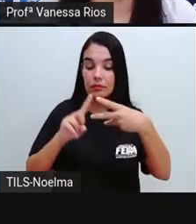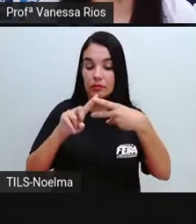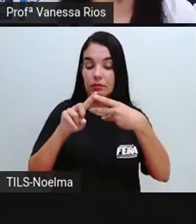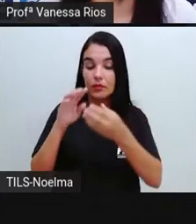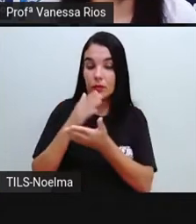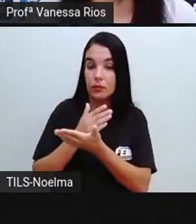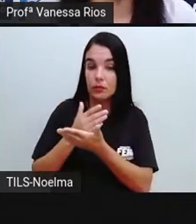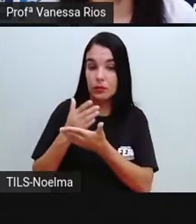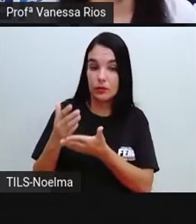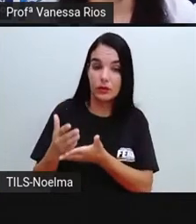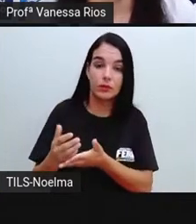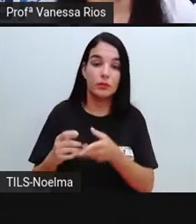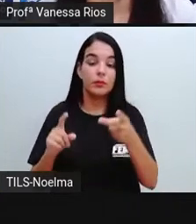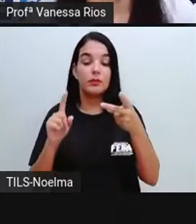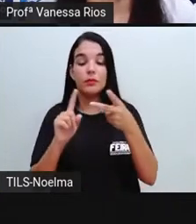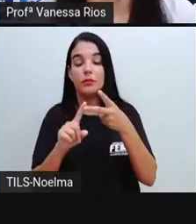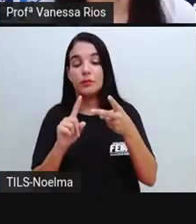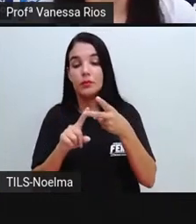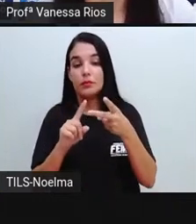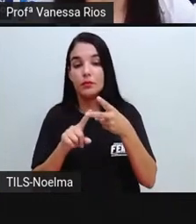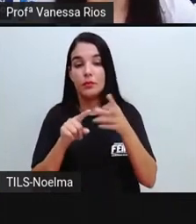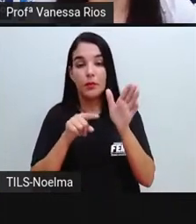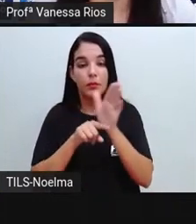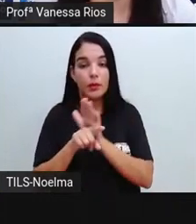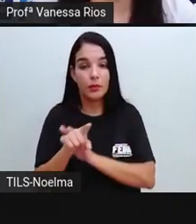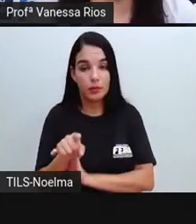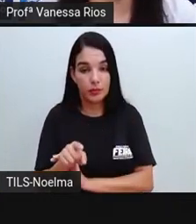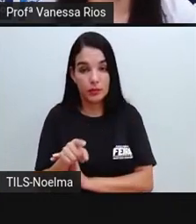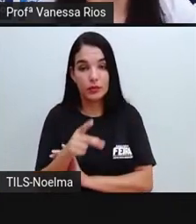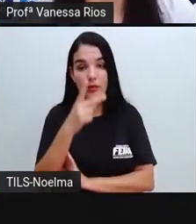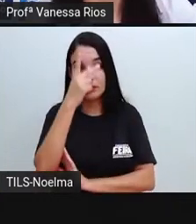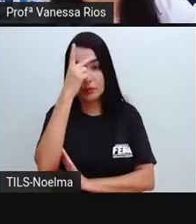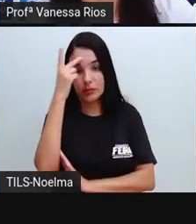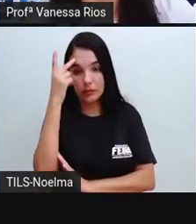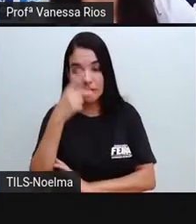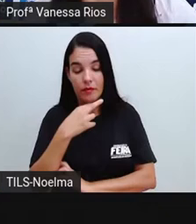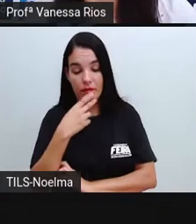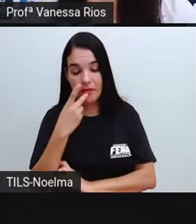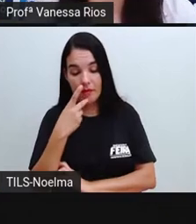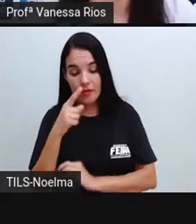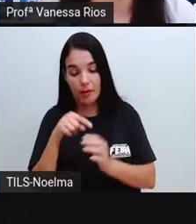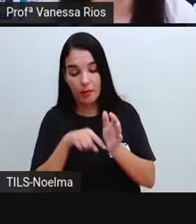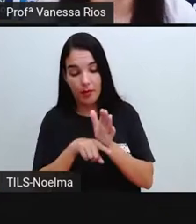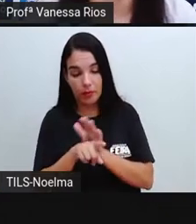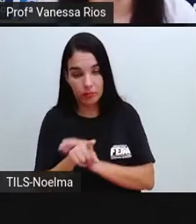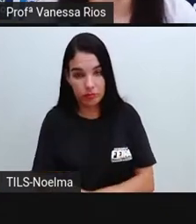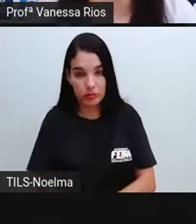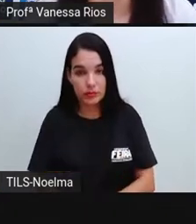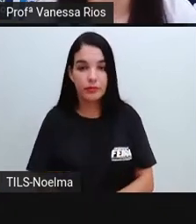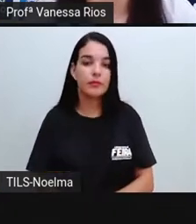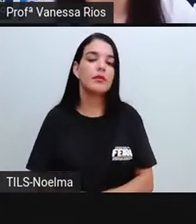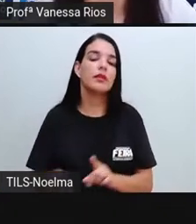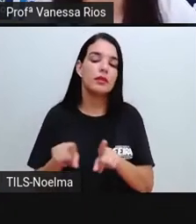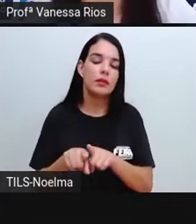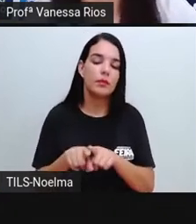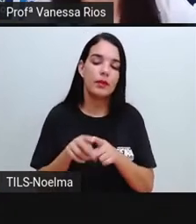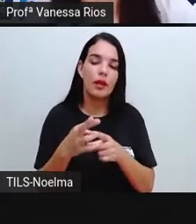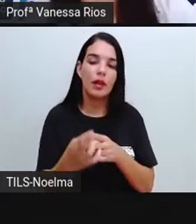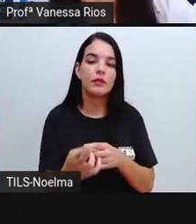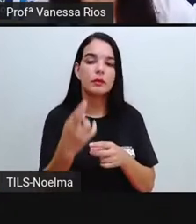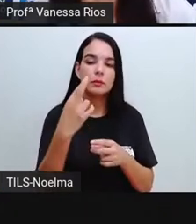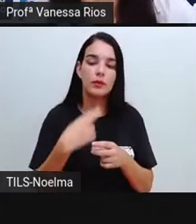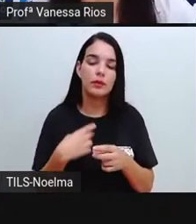introdução, aí vai ter as perguntas do entrevistador, dos entrevistadores, e também as